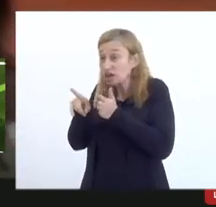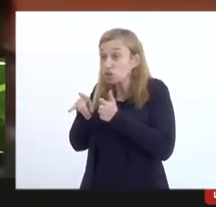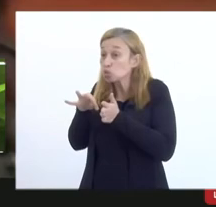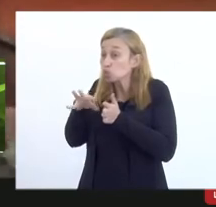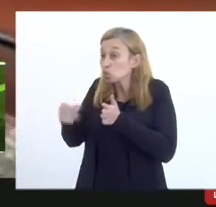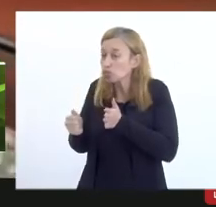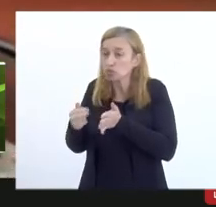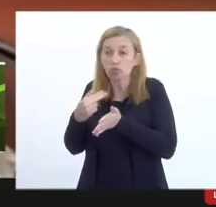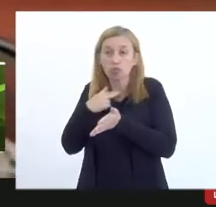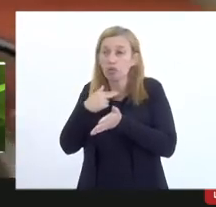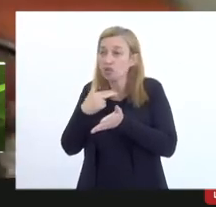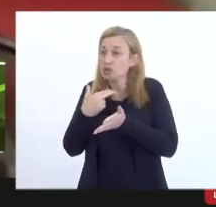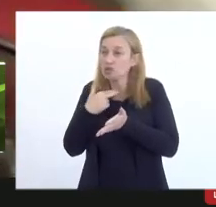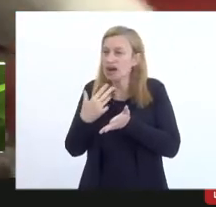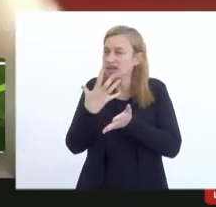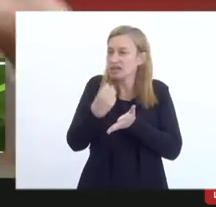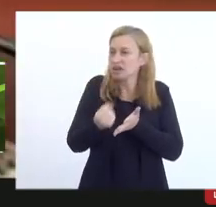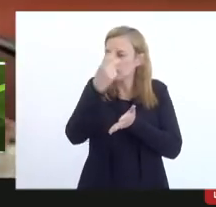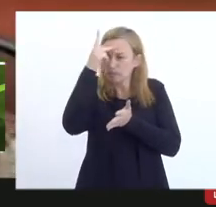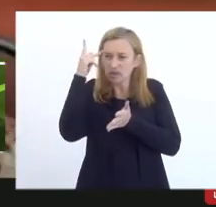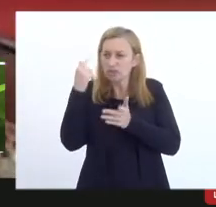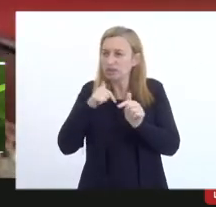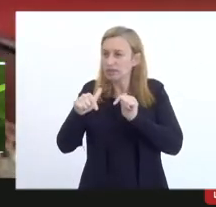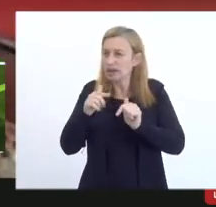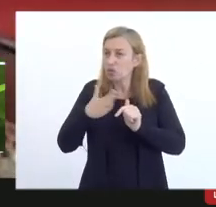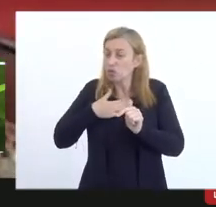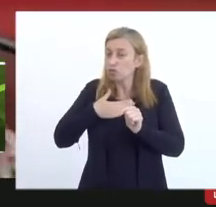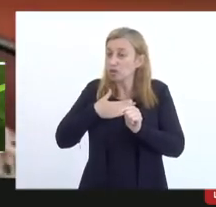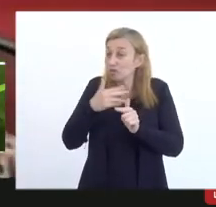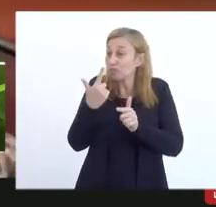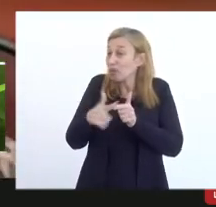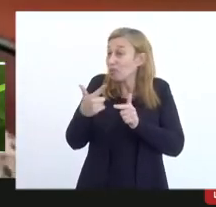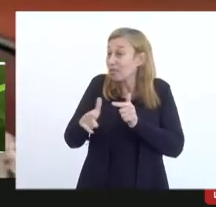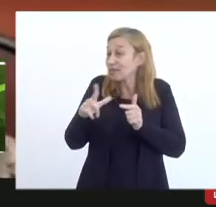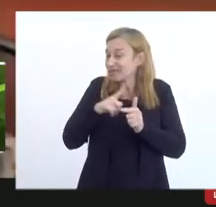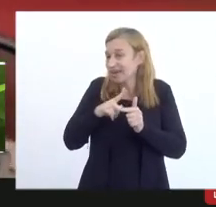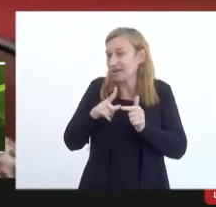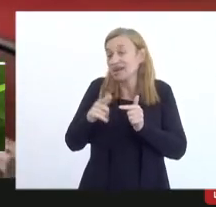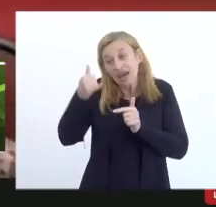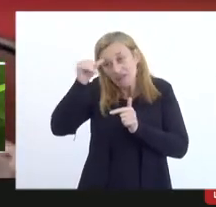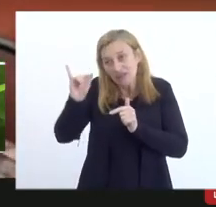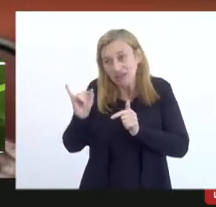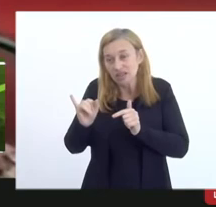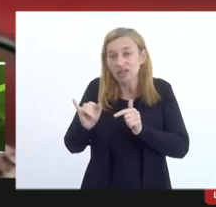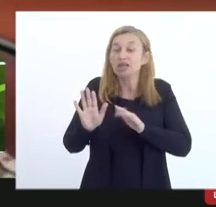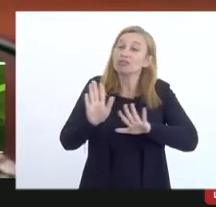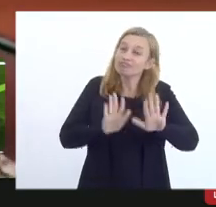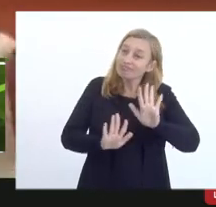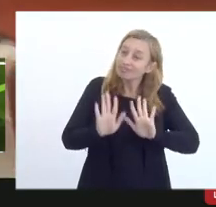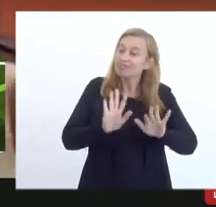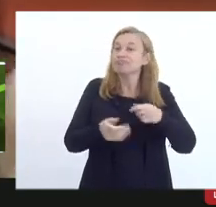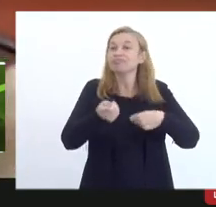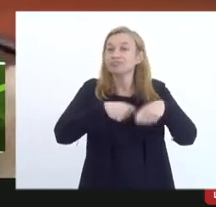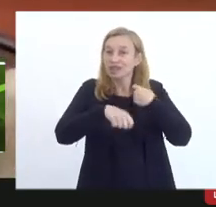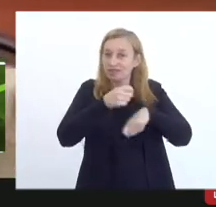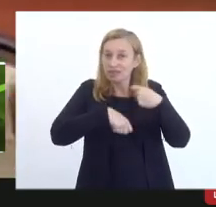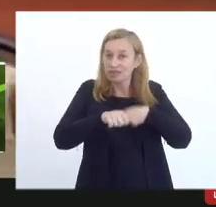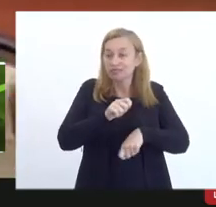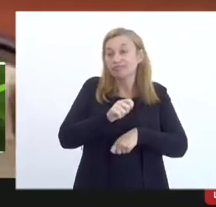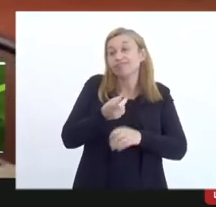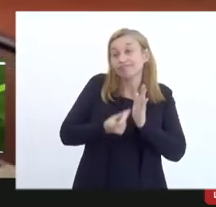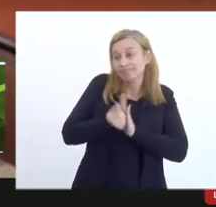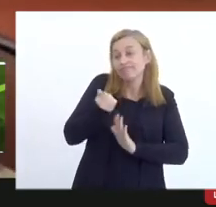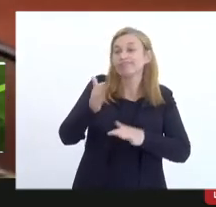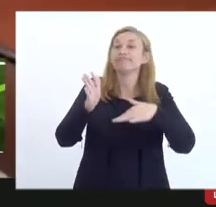evito essa etapa então isso cabe também a forma da administração financeira de cada produtor